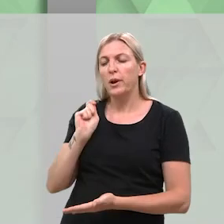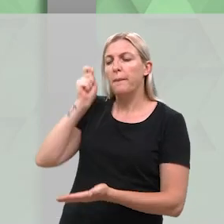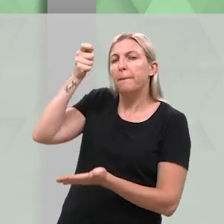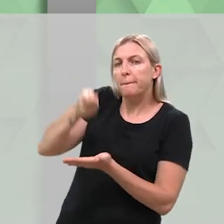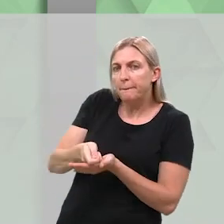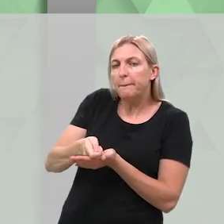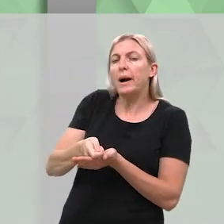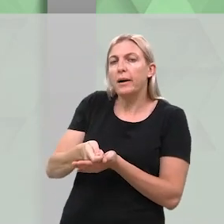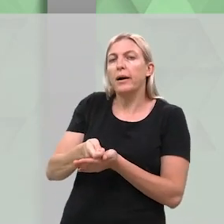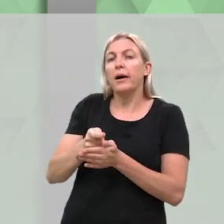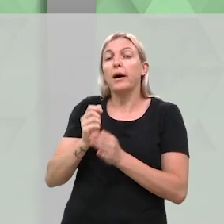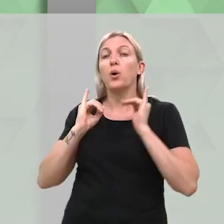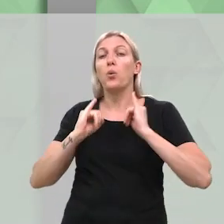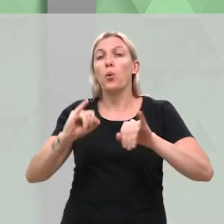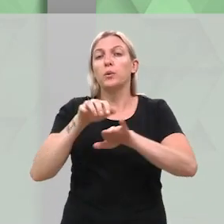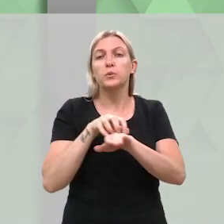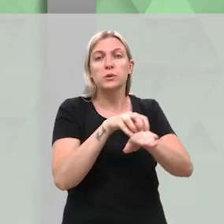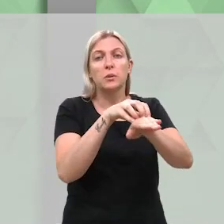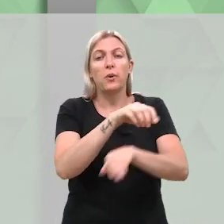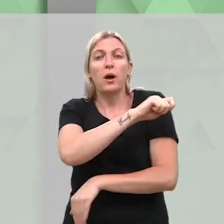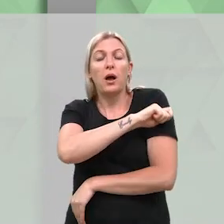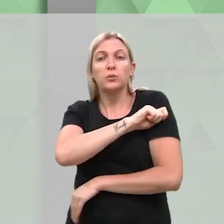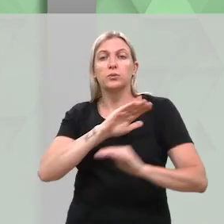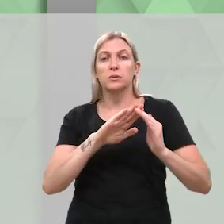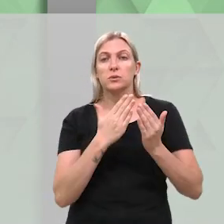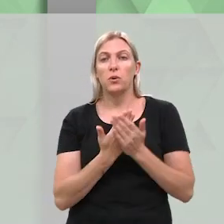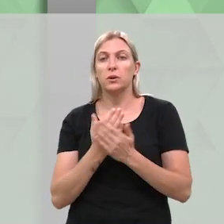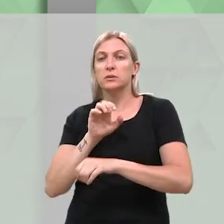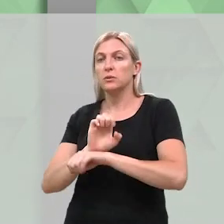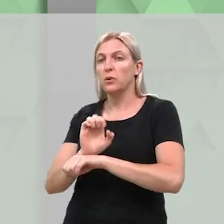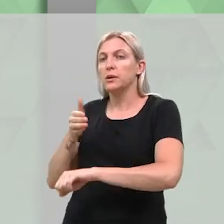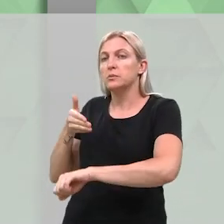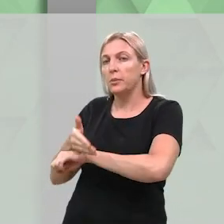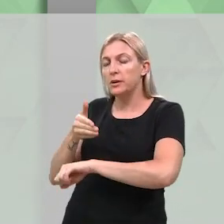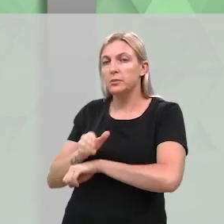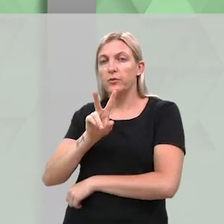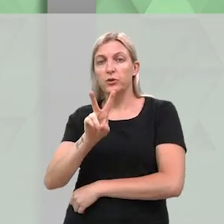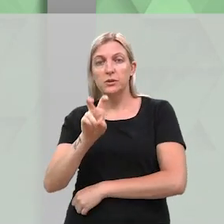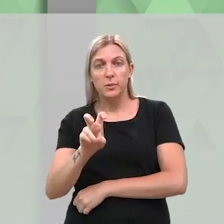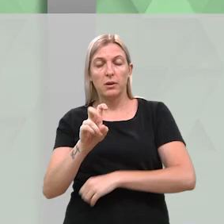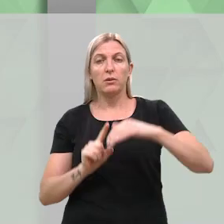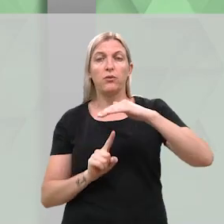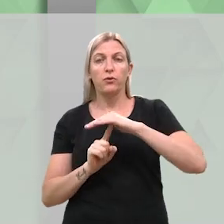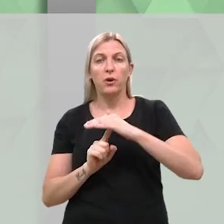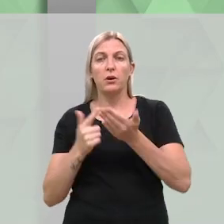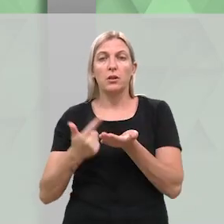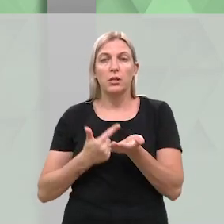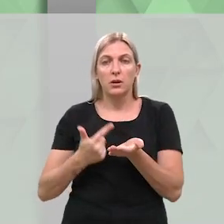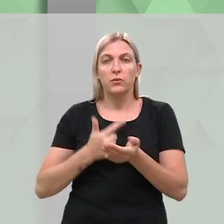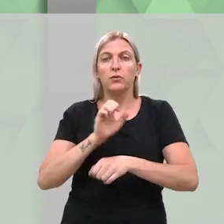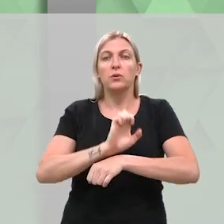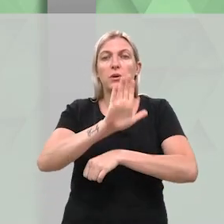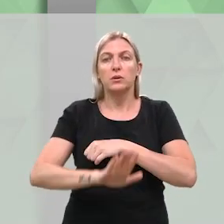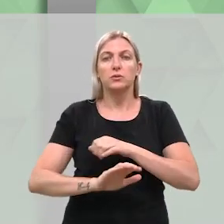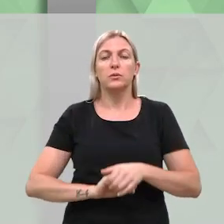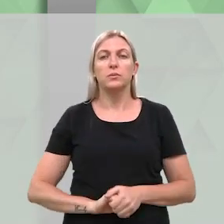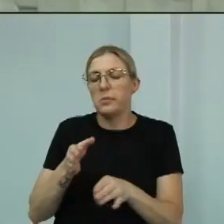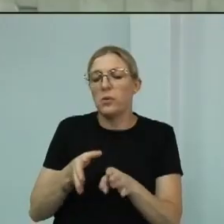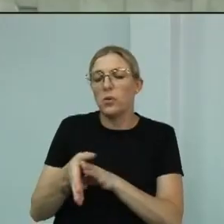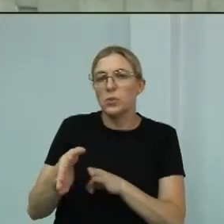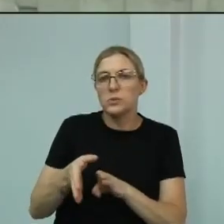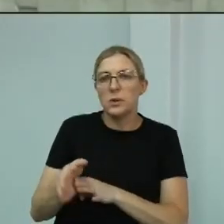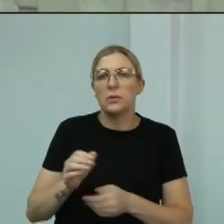Executivo a realizar despesas com transportes de estudantes da rede estadual para a 25ª feira do Livro de Erechim.